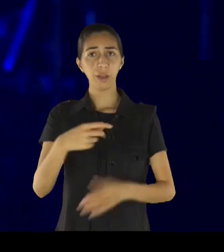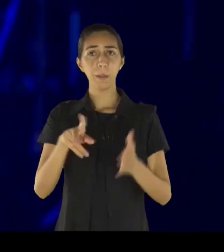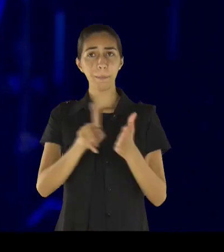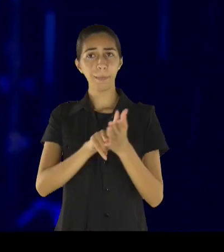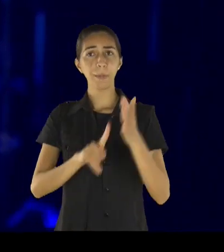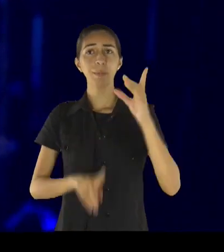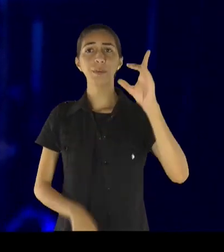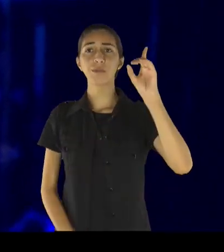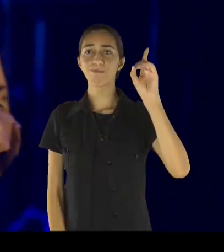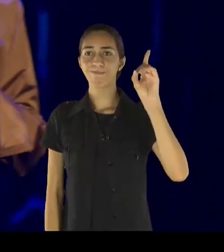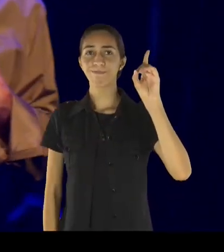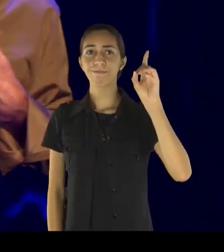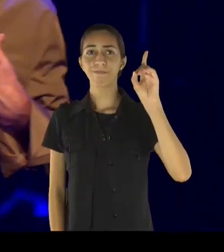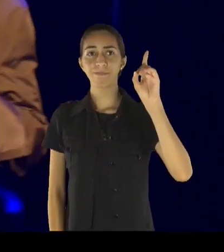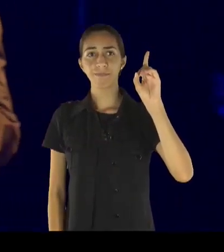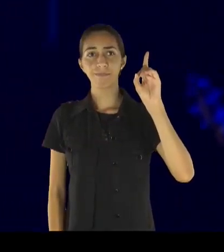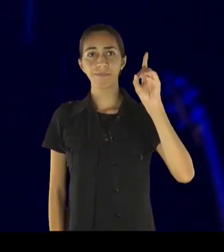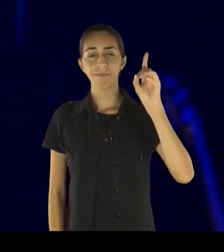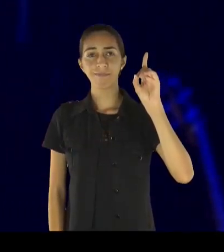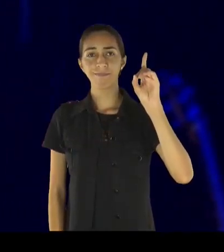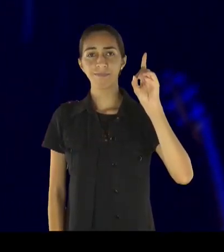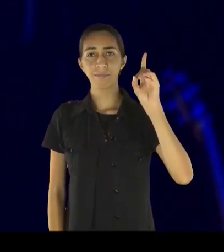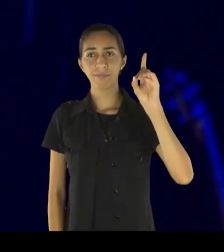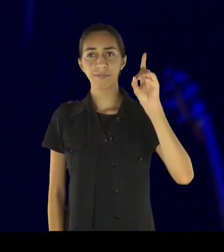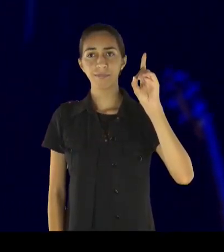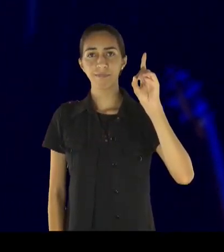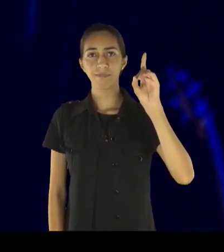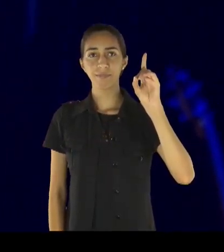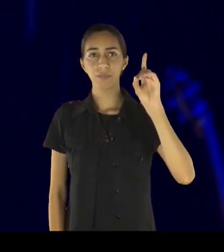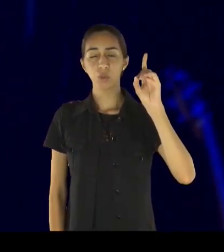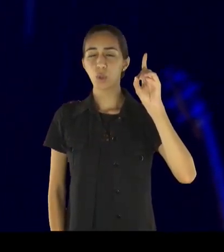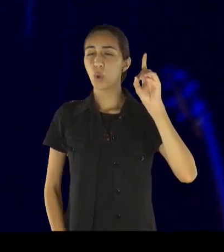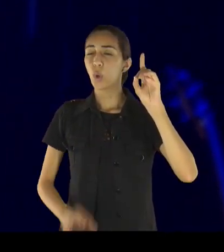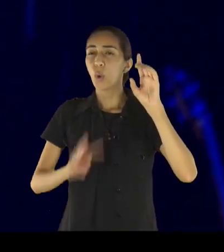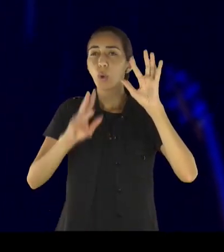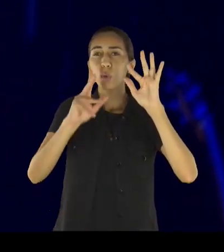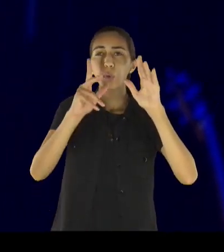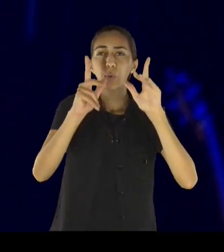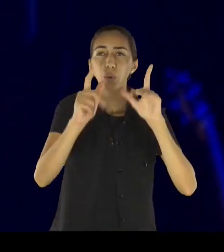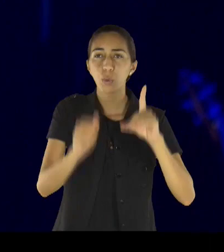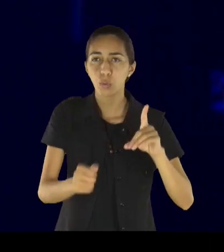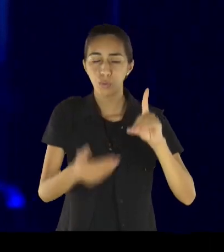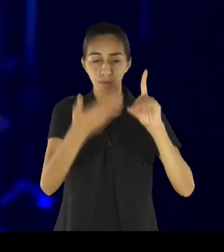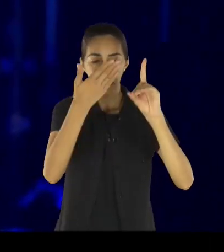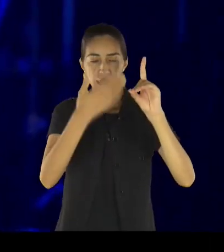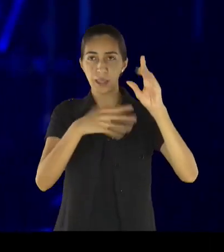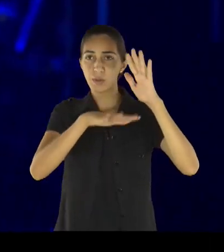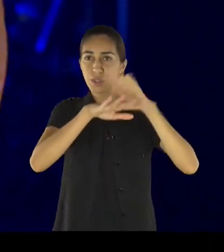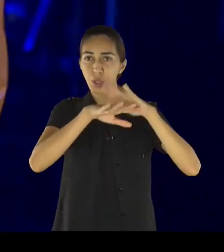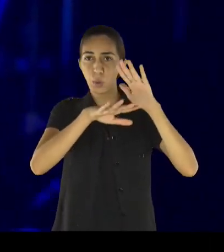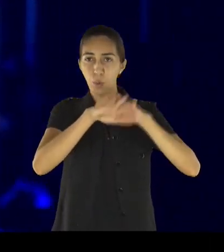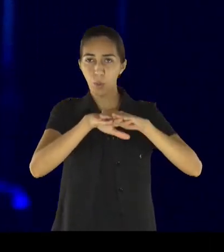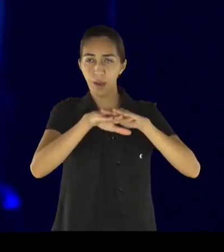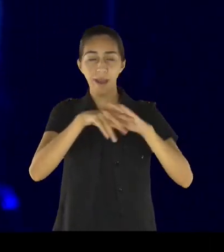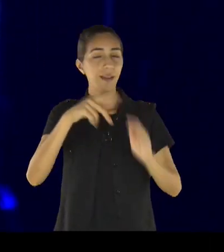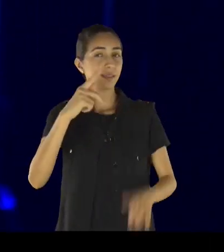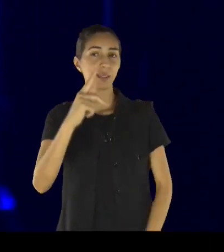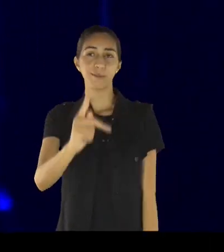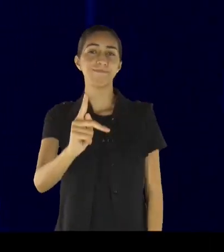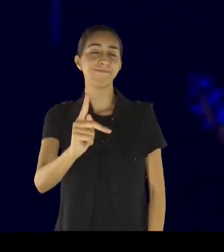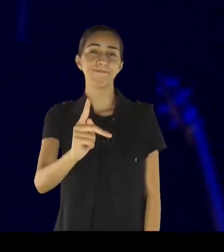o que minha filha tem direito, tem direito a tudo que eu tenho, falta esse entendimento, a gente vê na parábola, do filho pródigo,